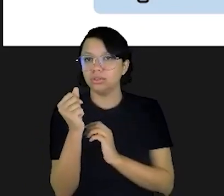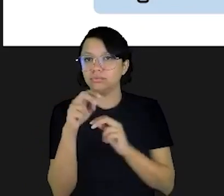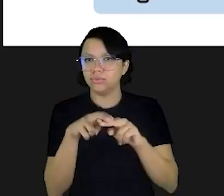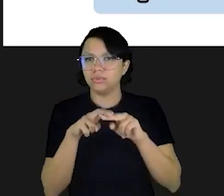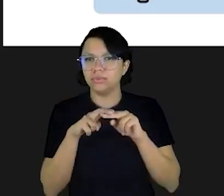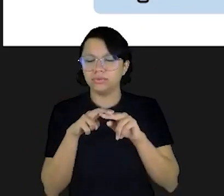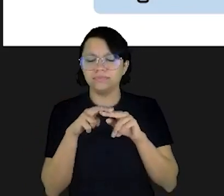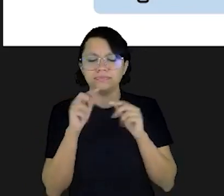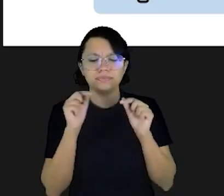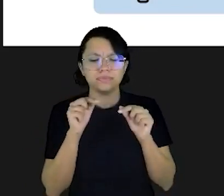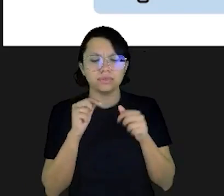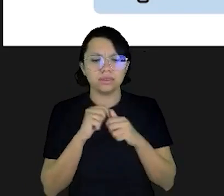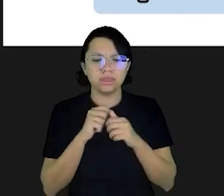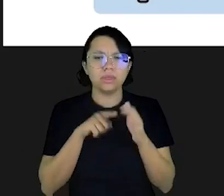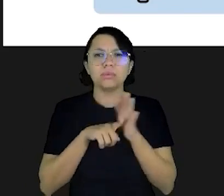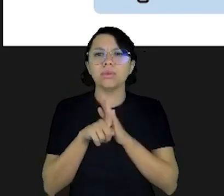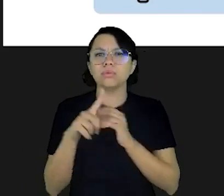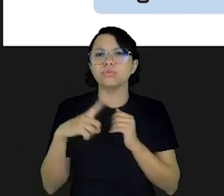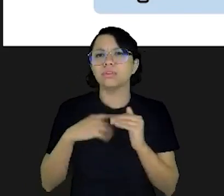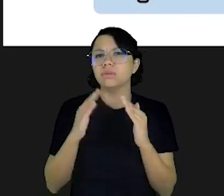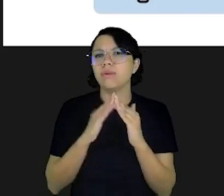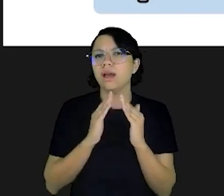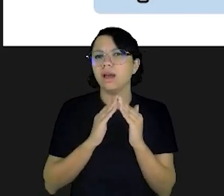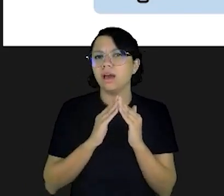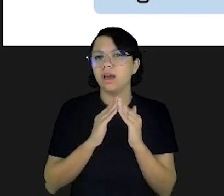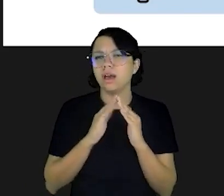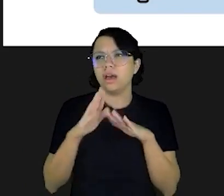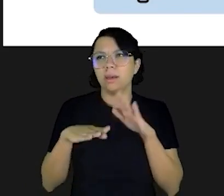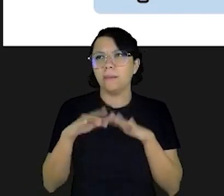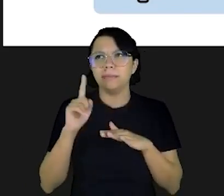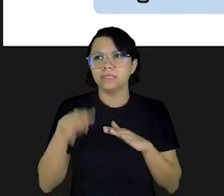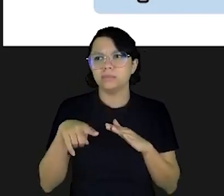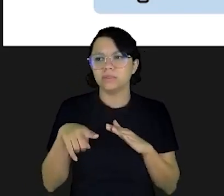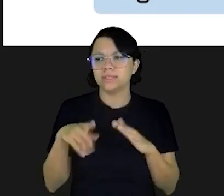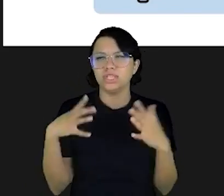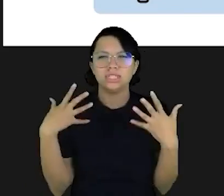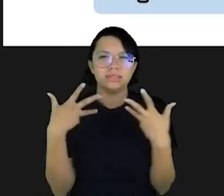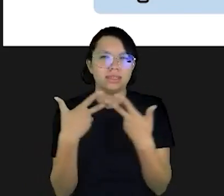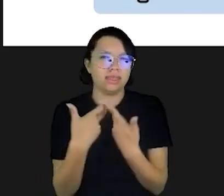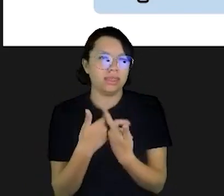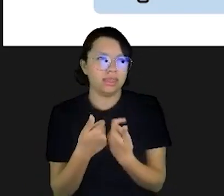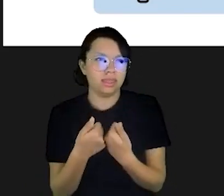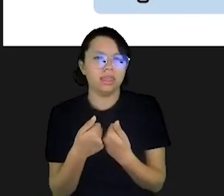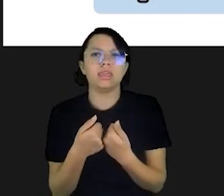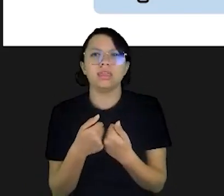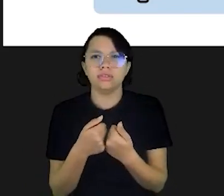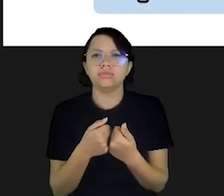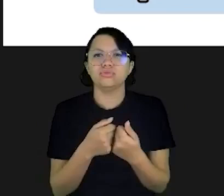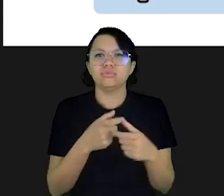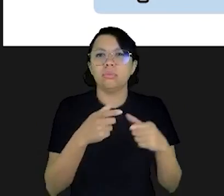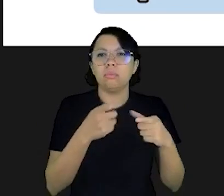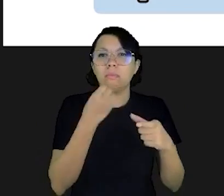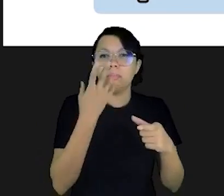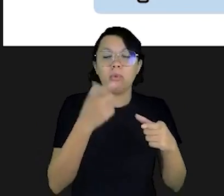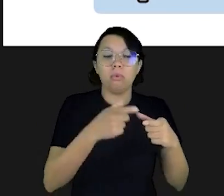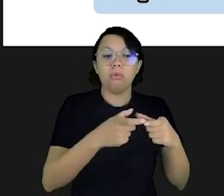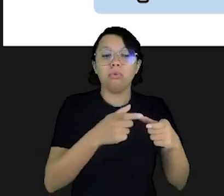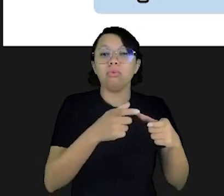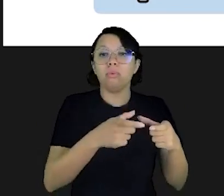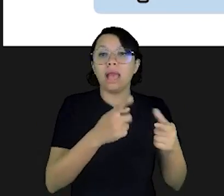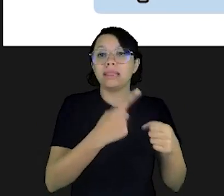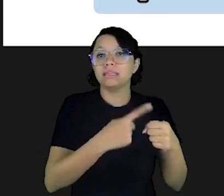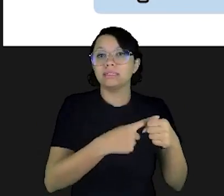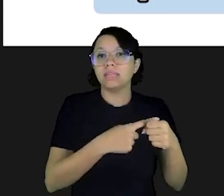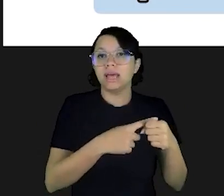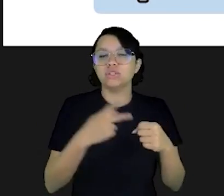sobre esse aspecto, eu pergunto para vocês, ter um imóvel, ainda que seja um imóvel excelente, muito bem localizado, para sua reserva